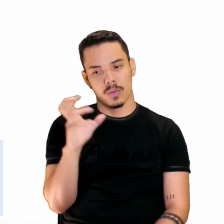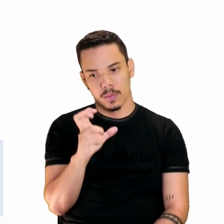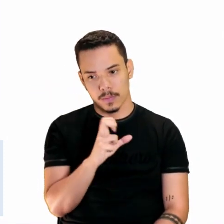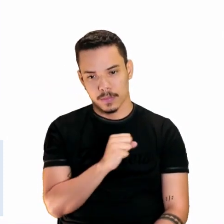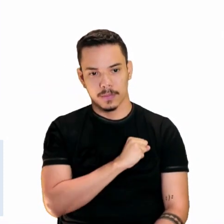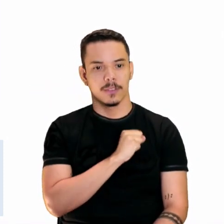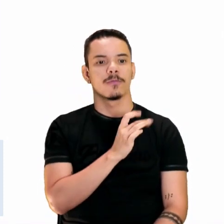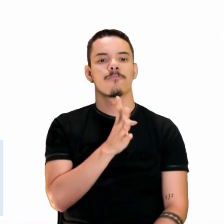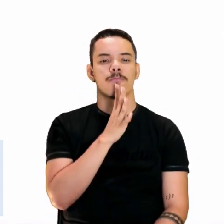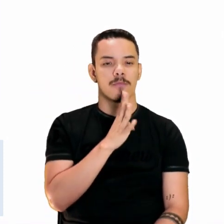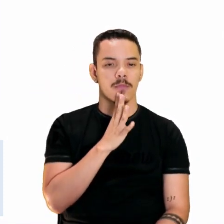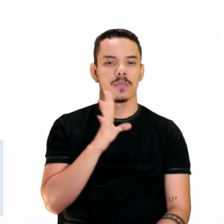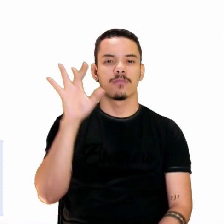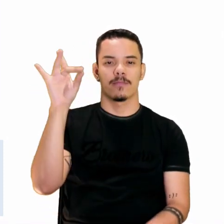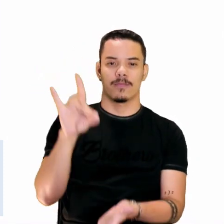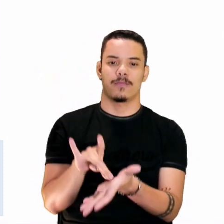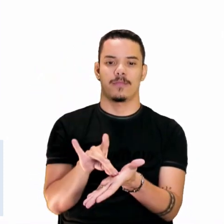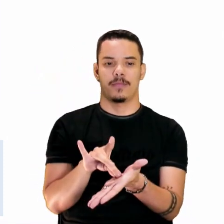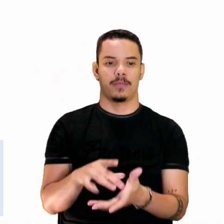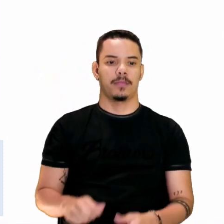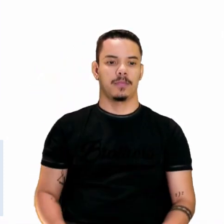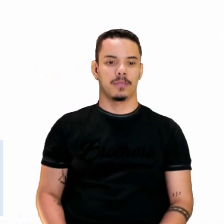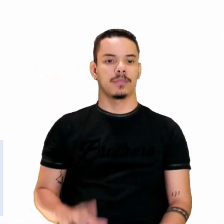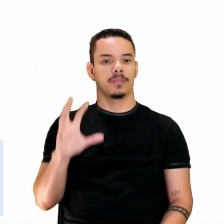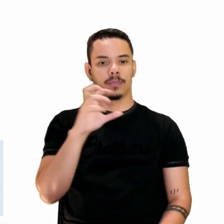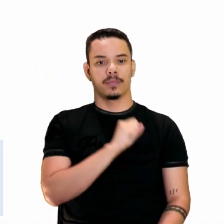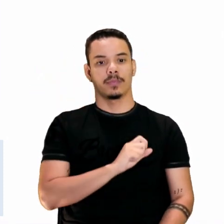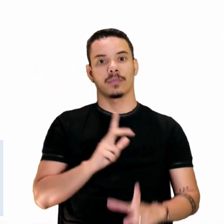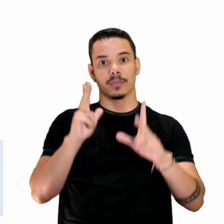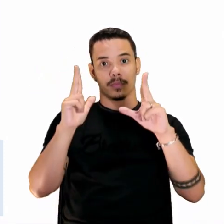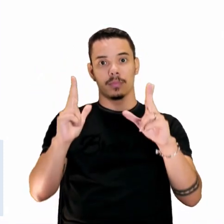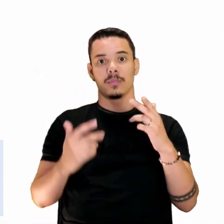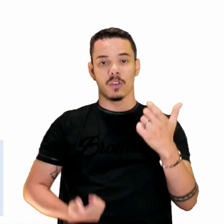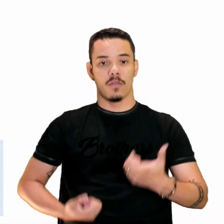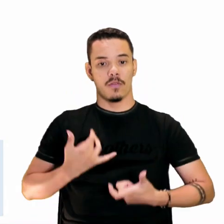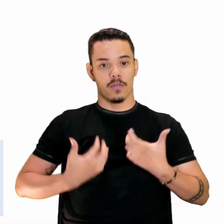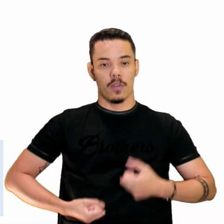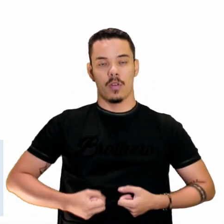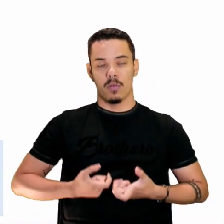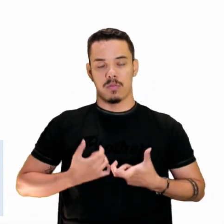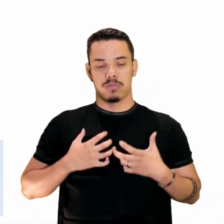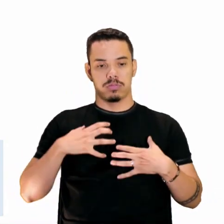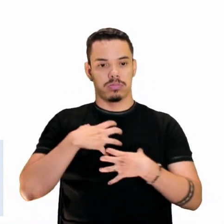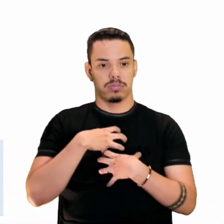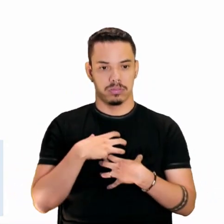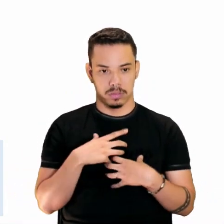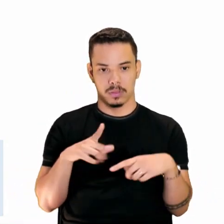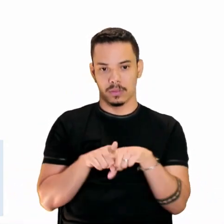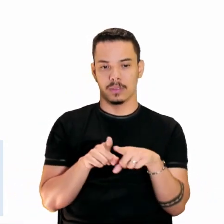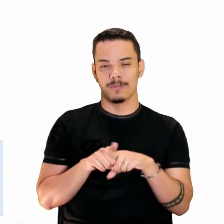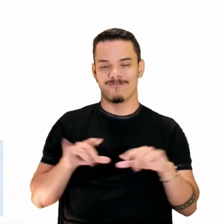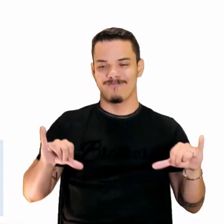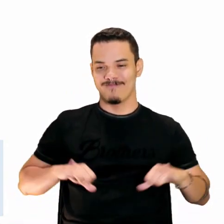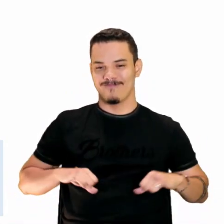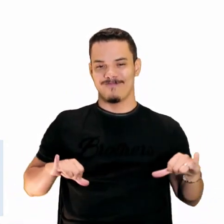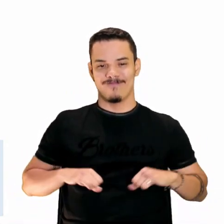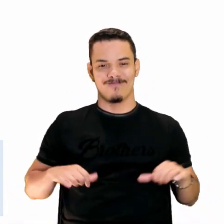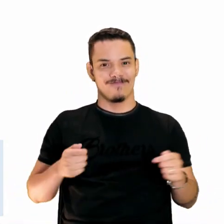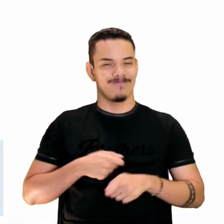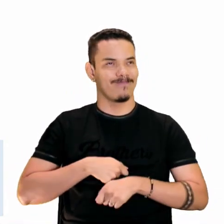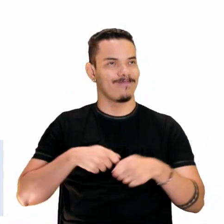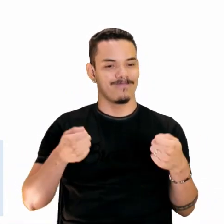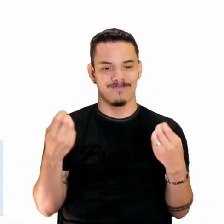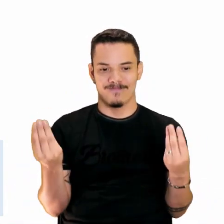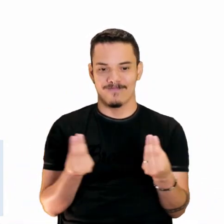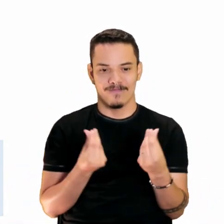amor que conhece o que é verdade. O amor é fogo que arde sem se ver. É ferida que dói e não se